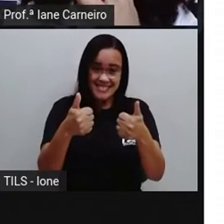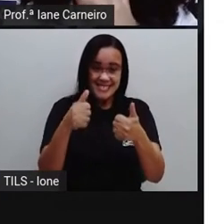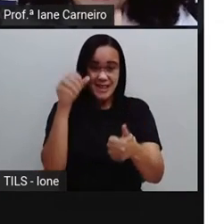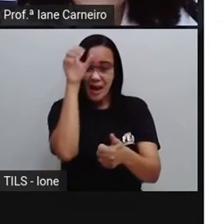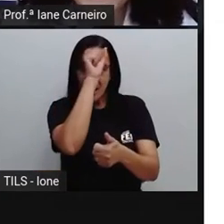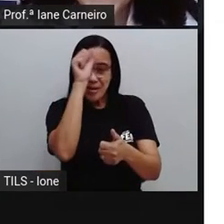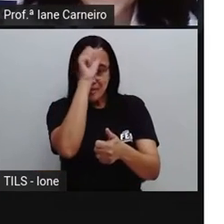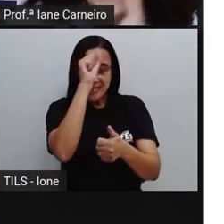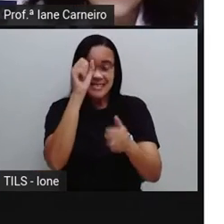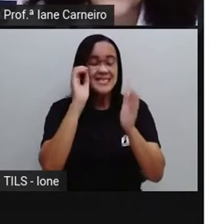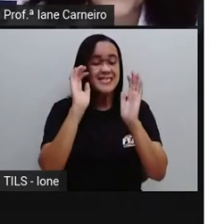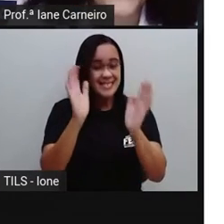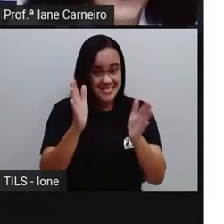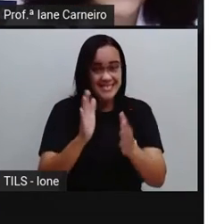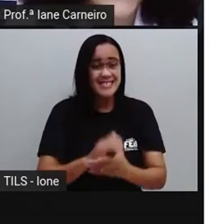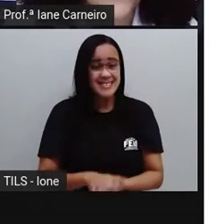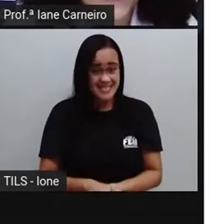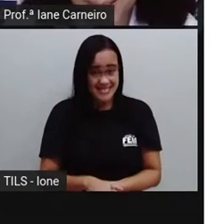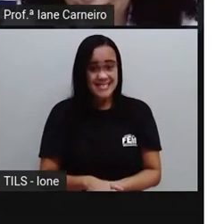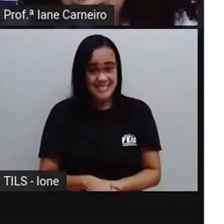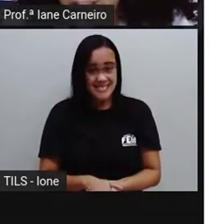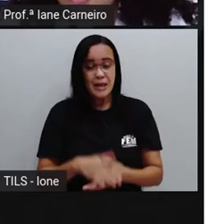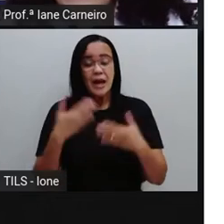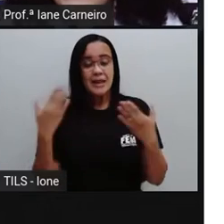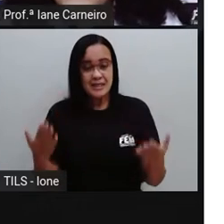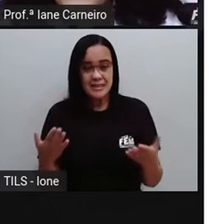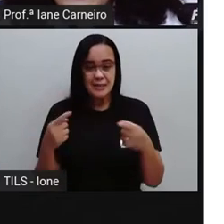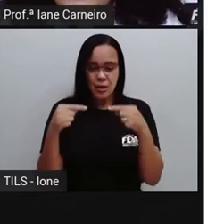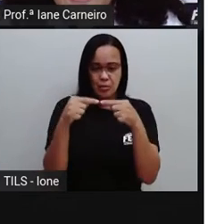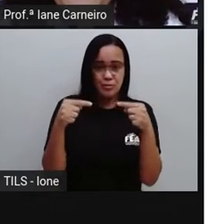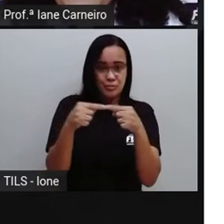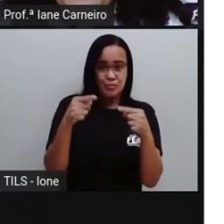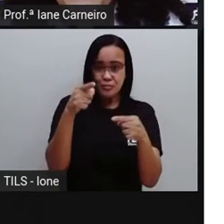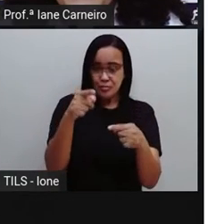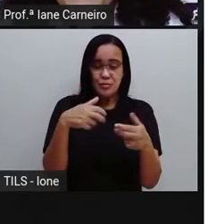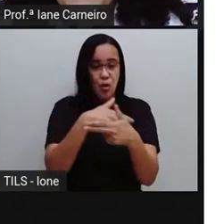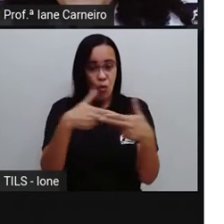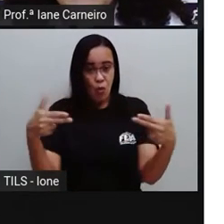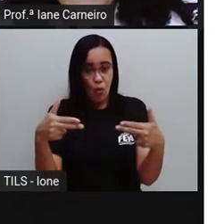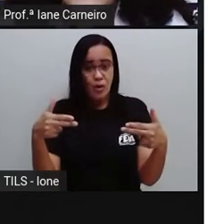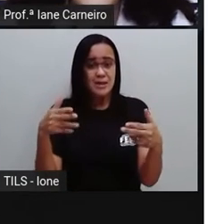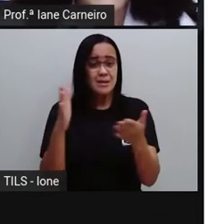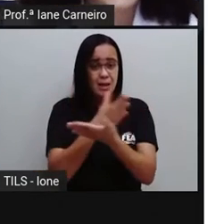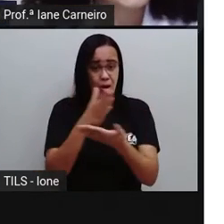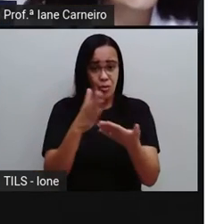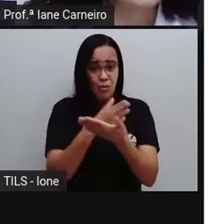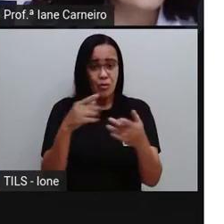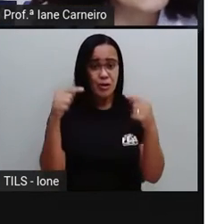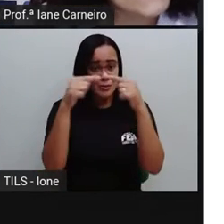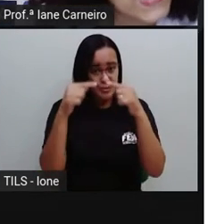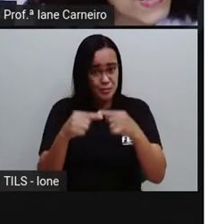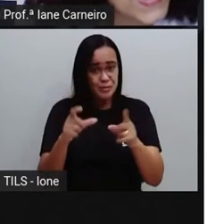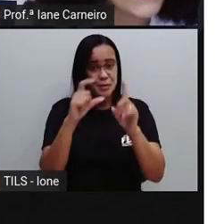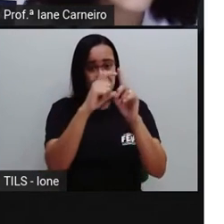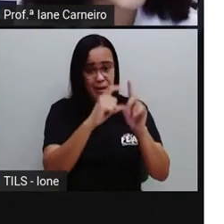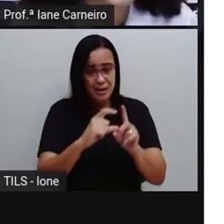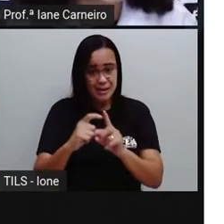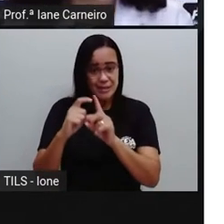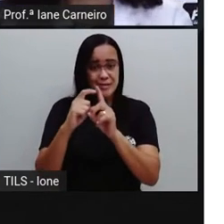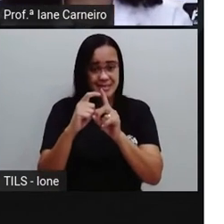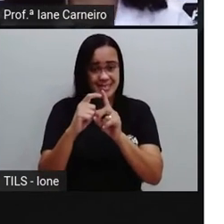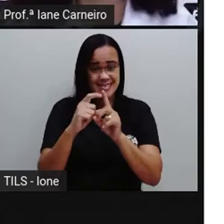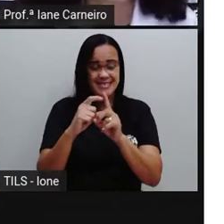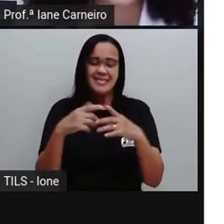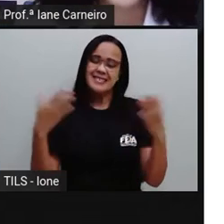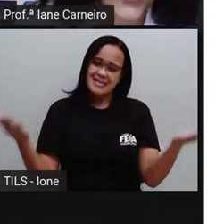aqui estão as palavras, os objetos, né, com a letra C que a gente vai escrever já, já. E aí ela traz também a letra Q, que às vezes tem